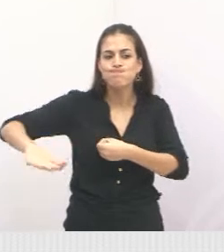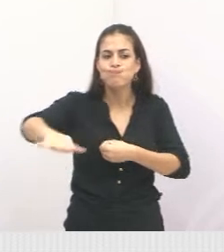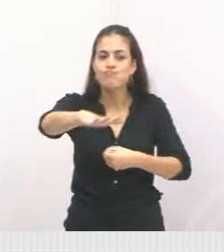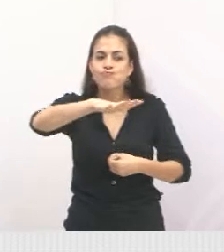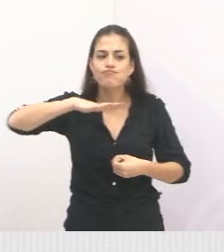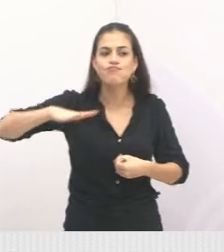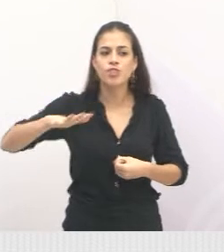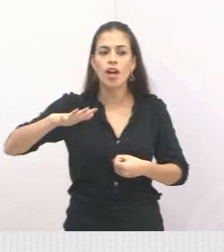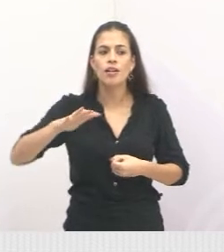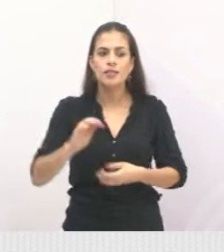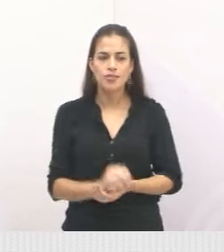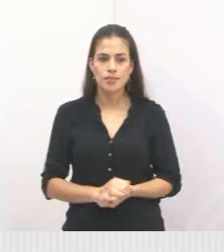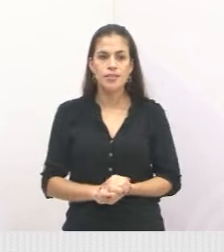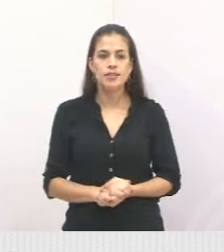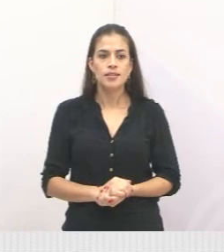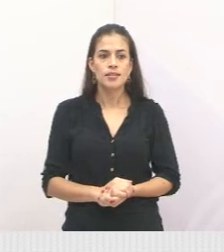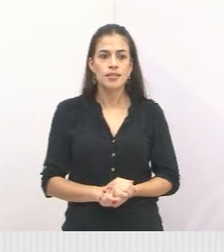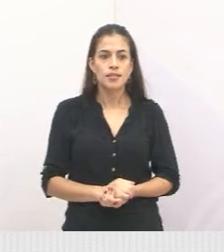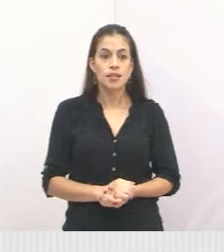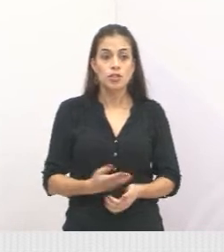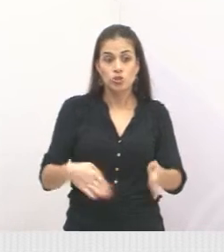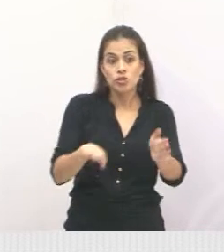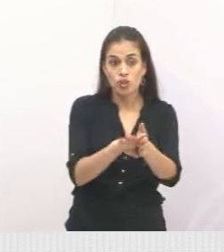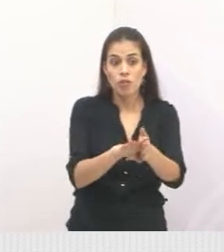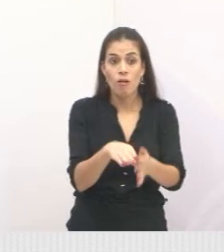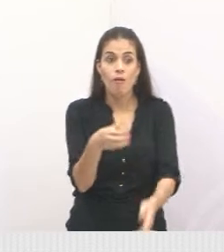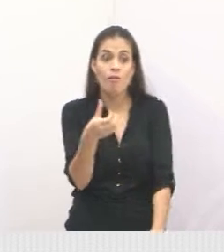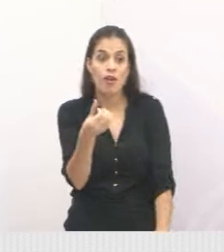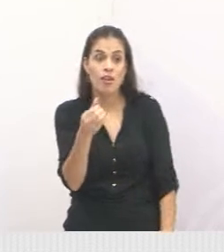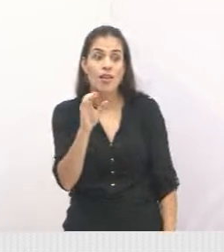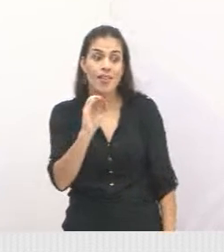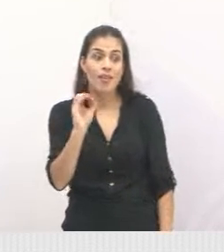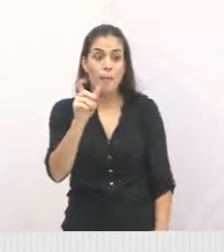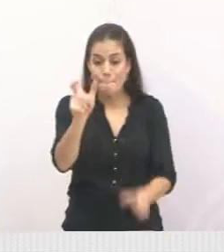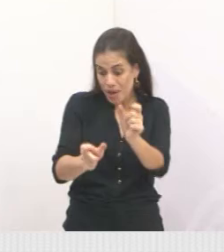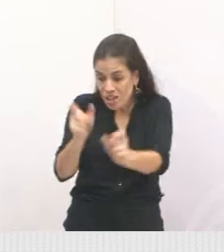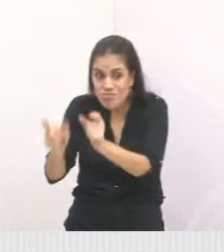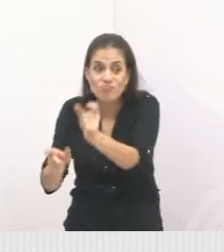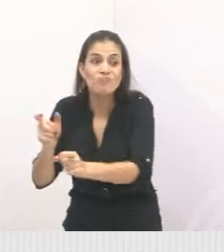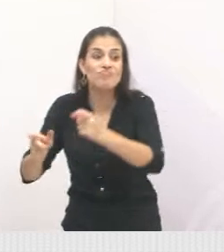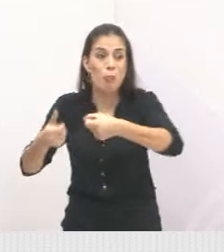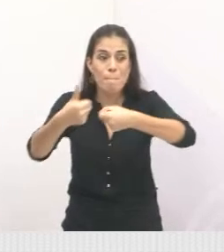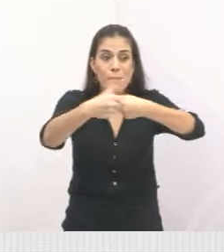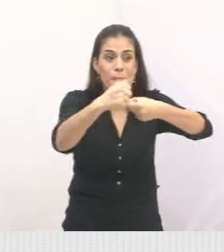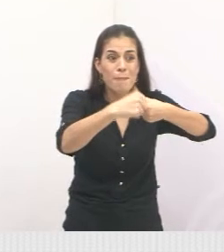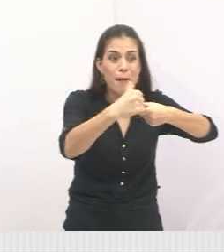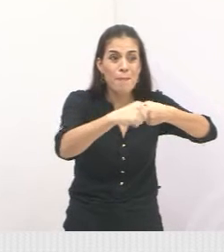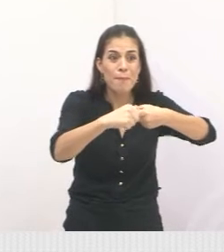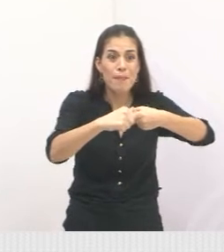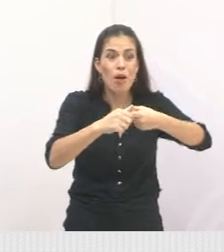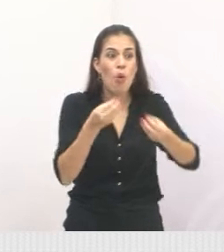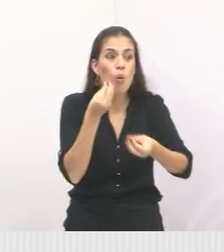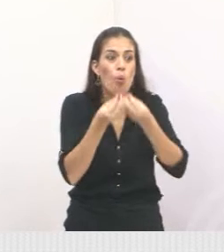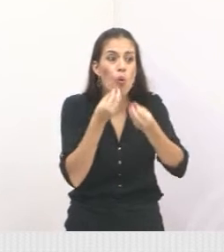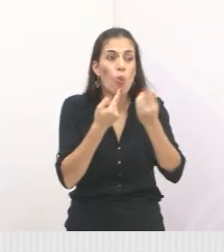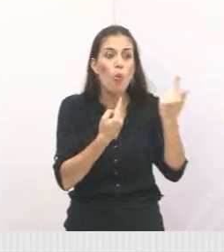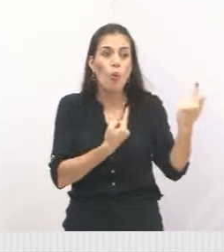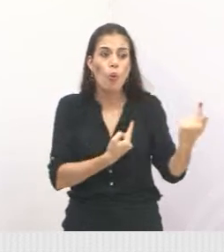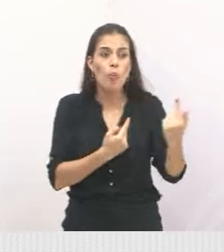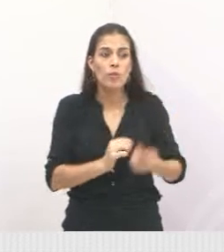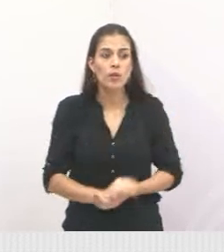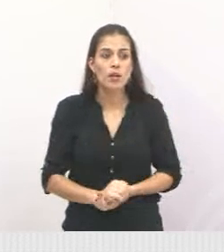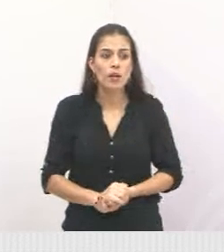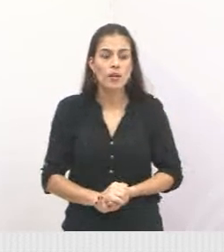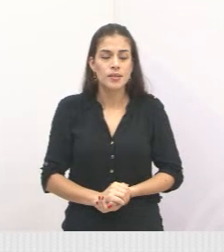migrantes da Cracolândia entraram em Sorocaba. Olha a situação, olha essa situação.